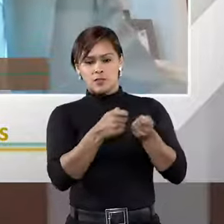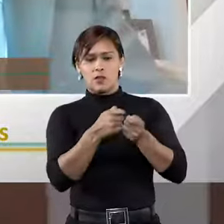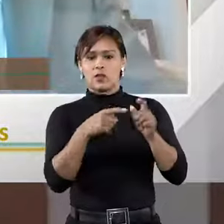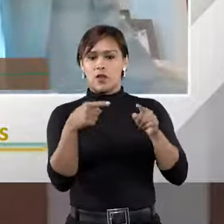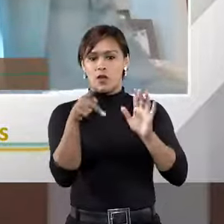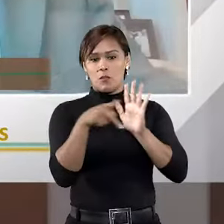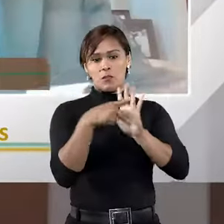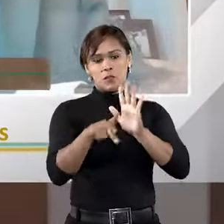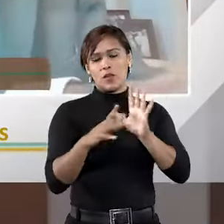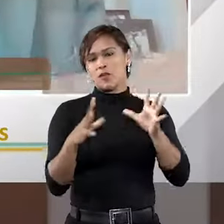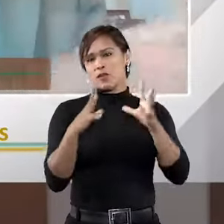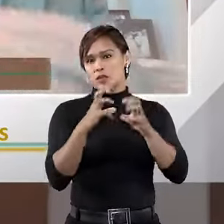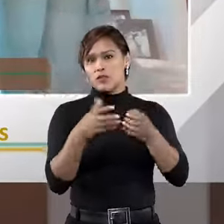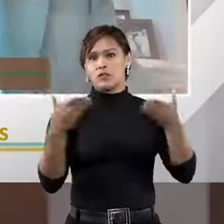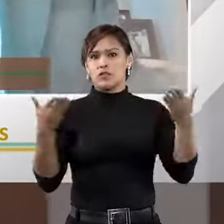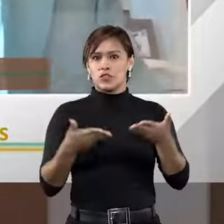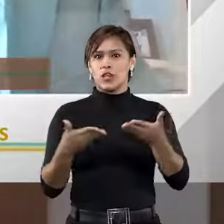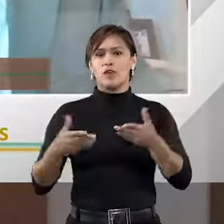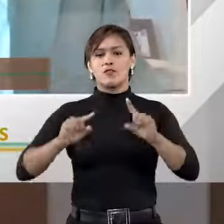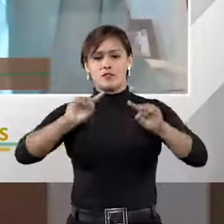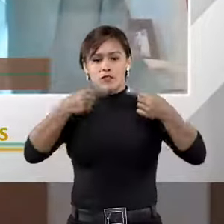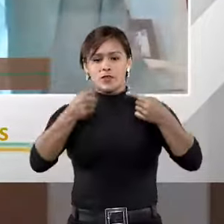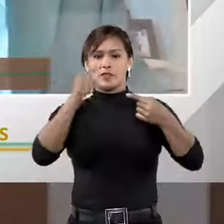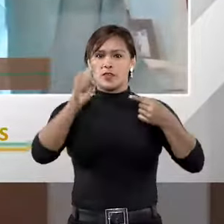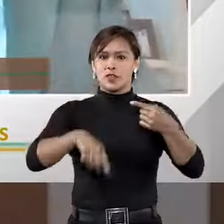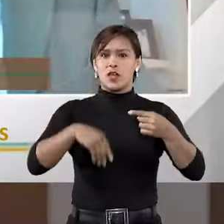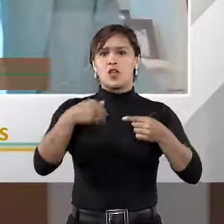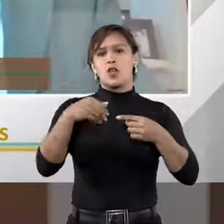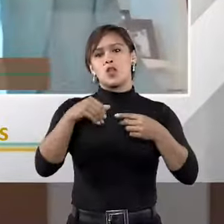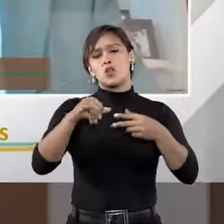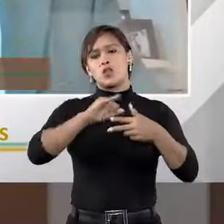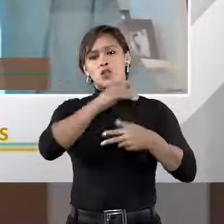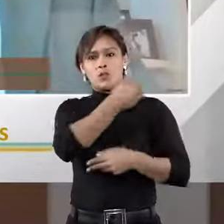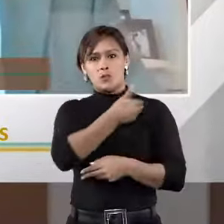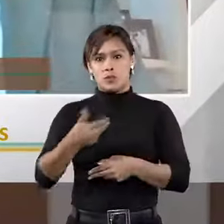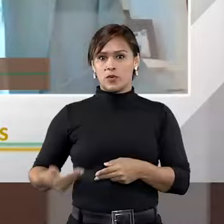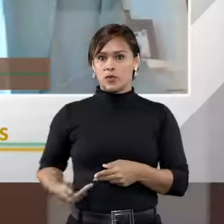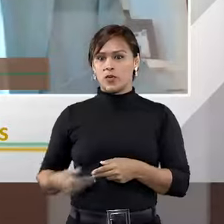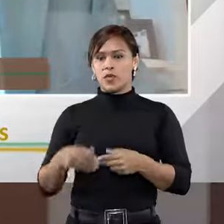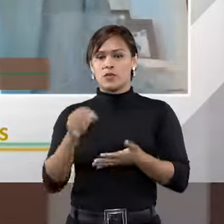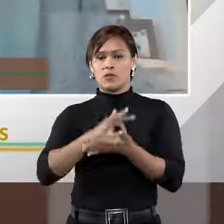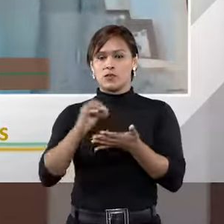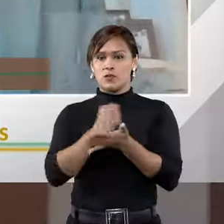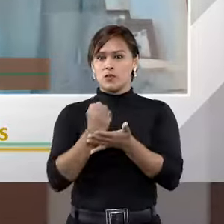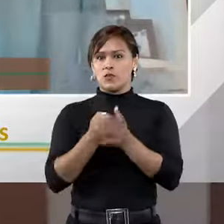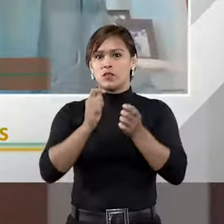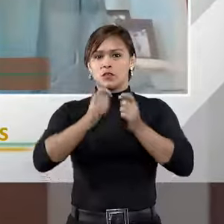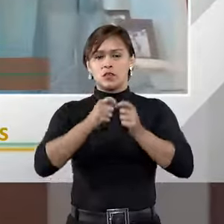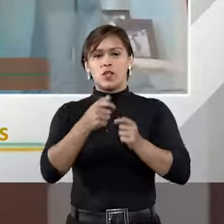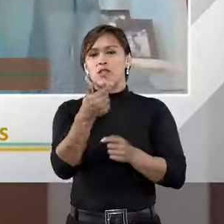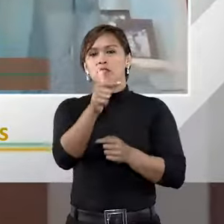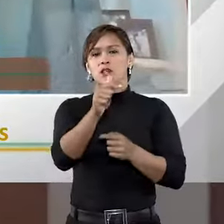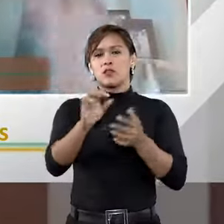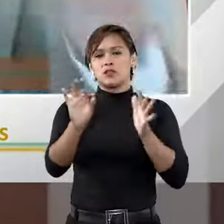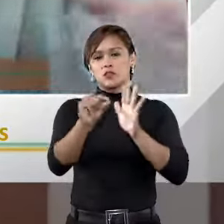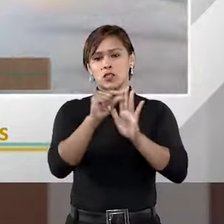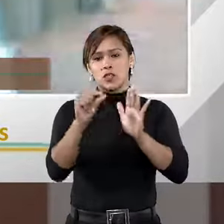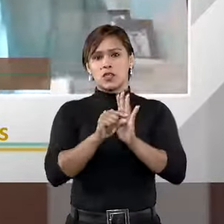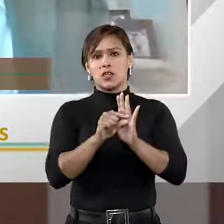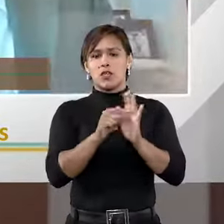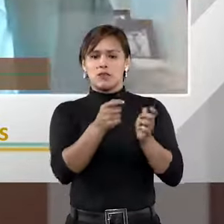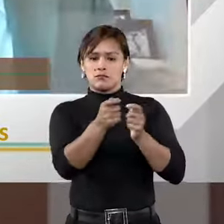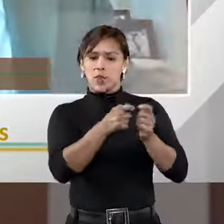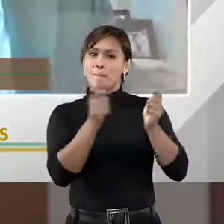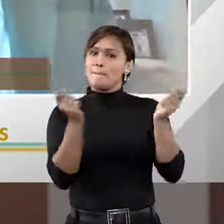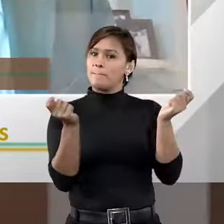conflito. Isso já foi até enfrentado do ponto de vista do poder público. Se os contratos administrativos que não têm cláusula de arbitragem, podem ser